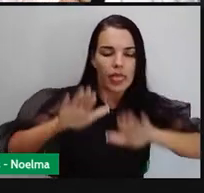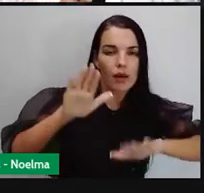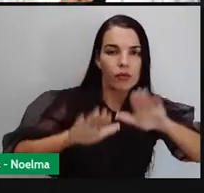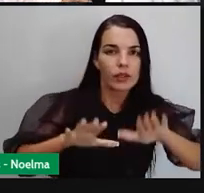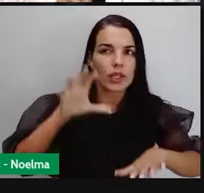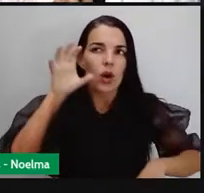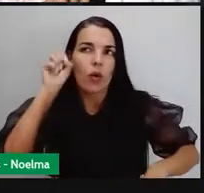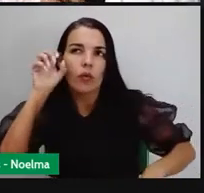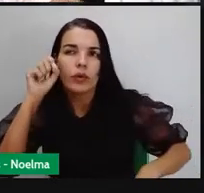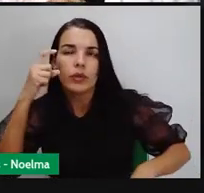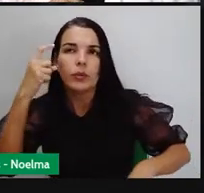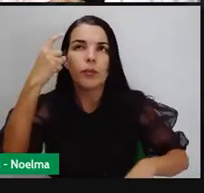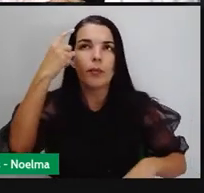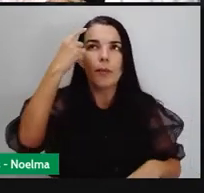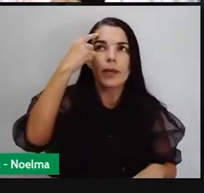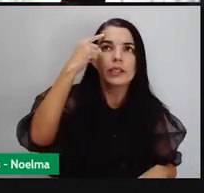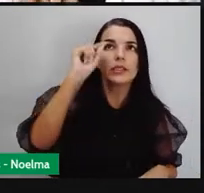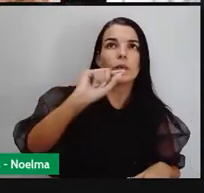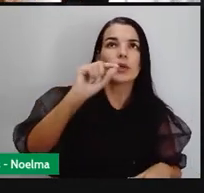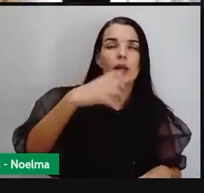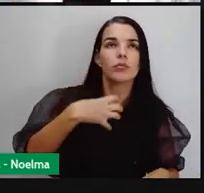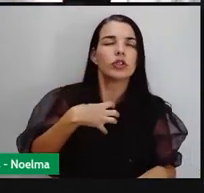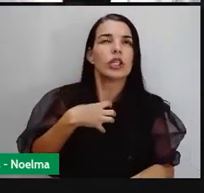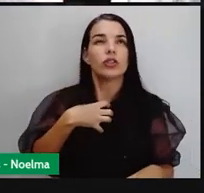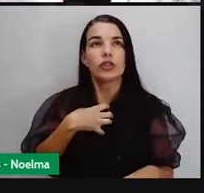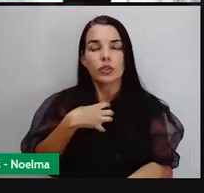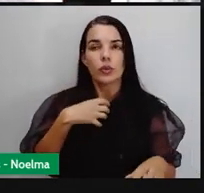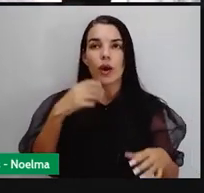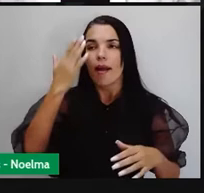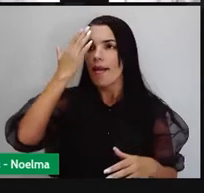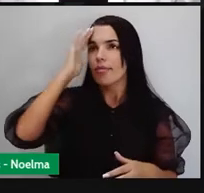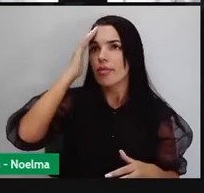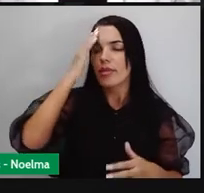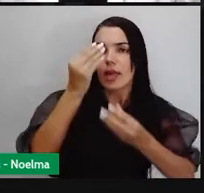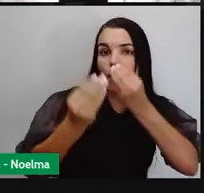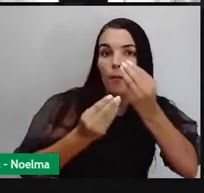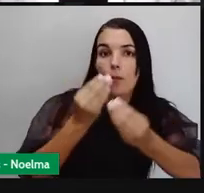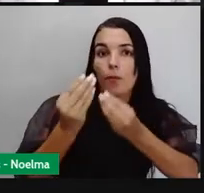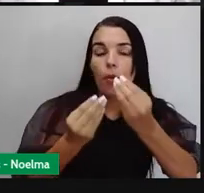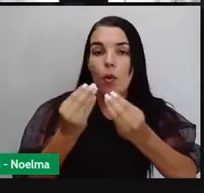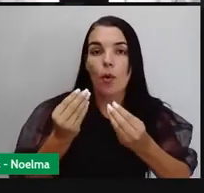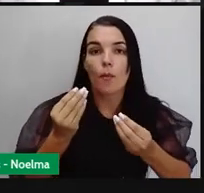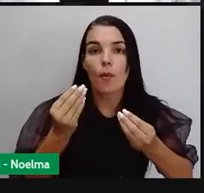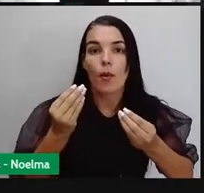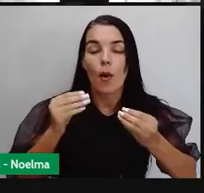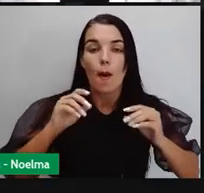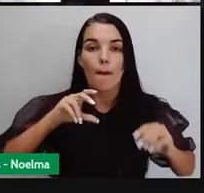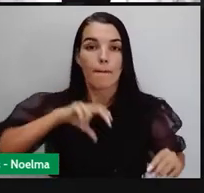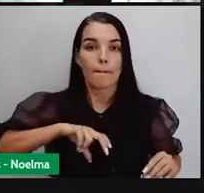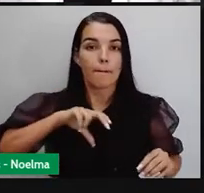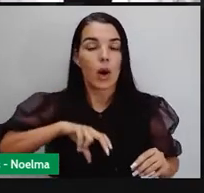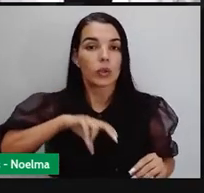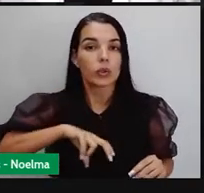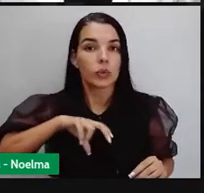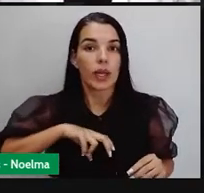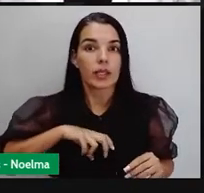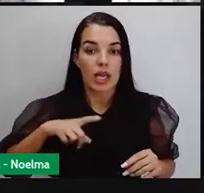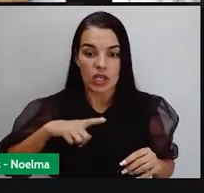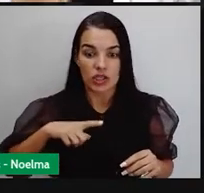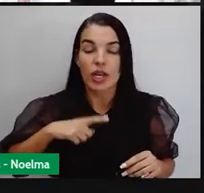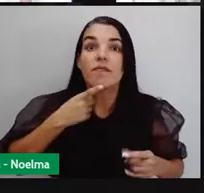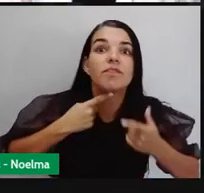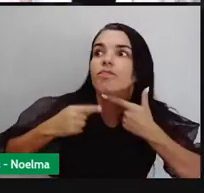faça muito sentido para vocês entender por que os portugueses eram tão obcecados